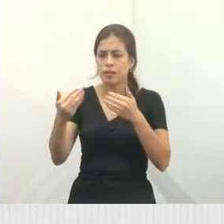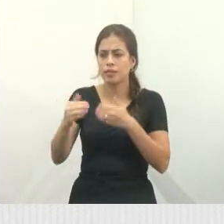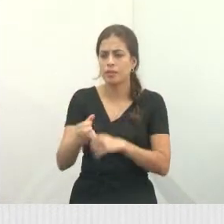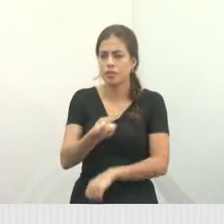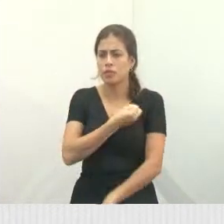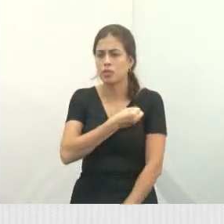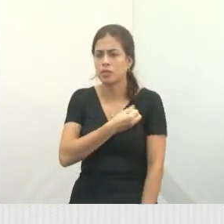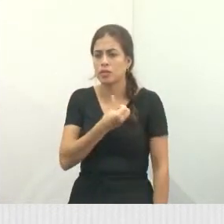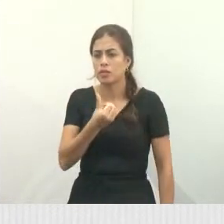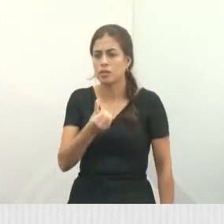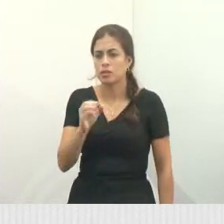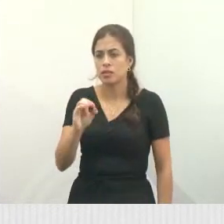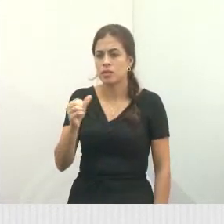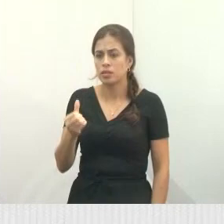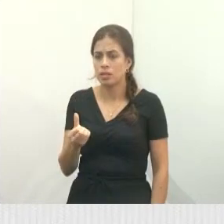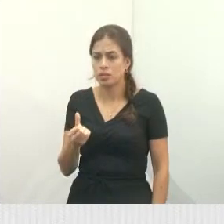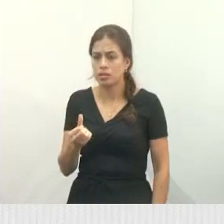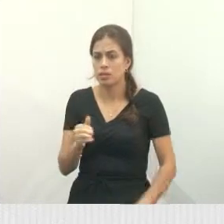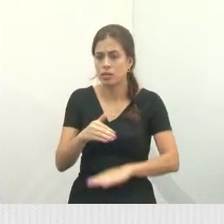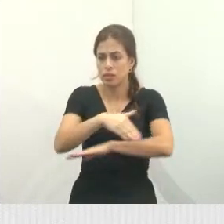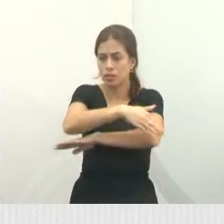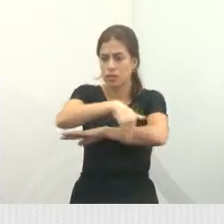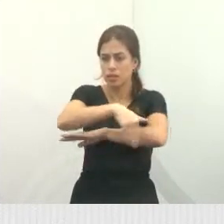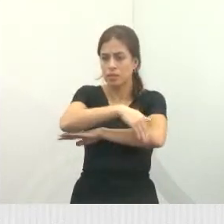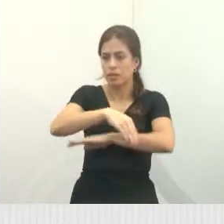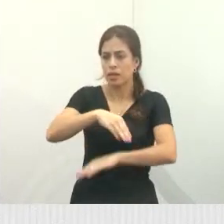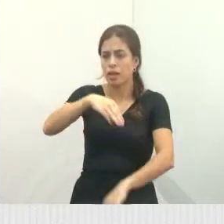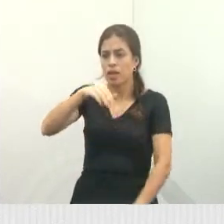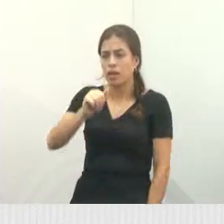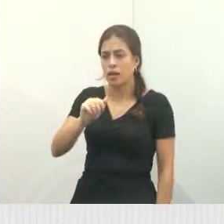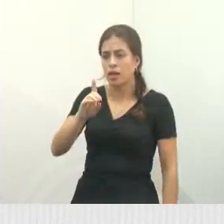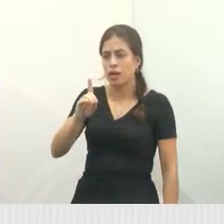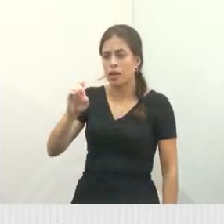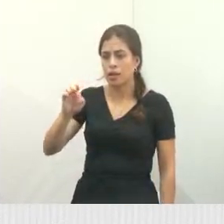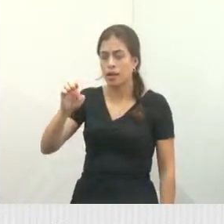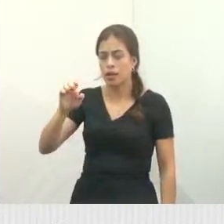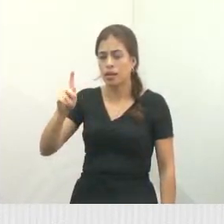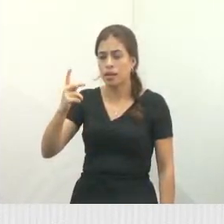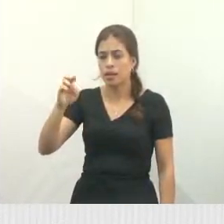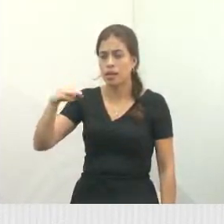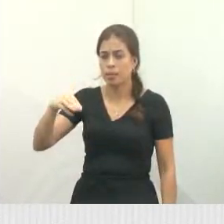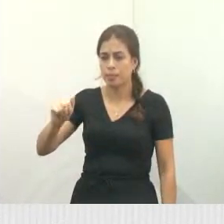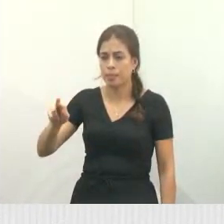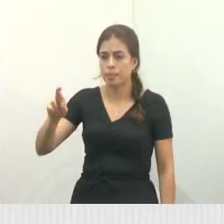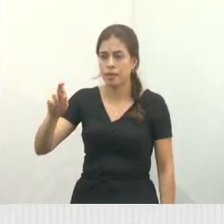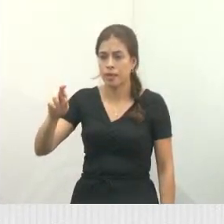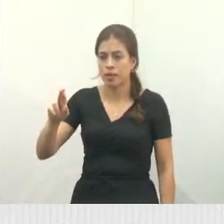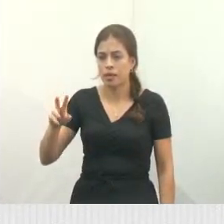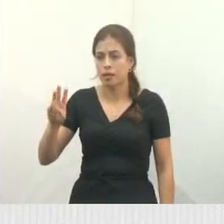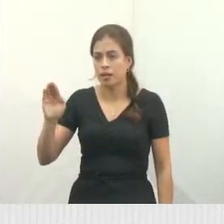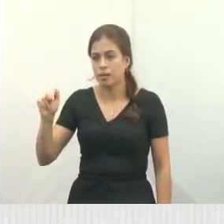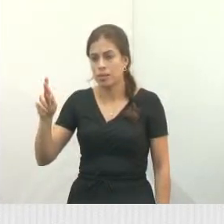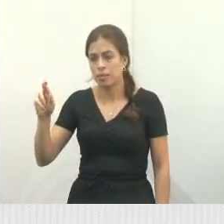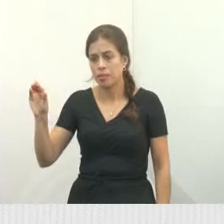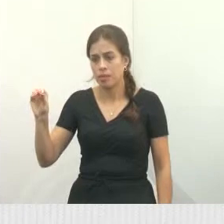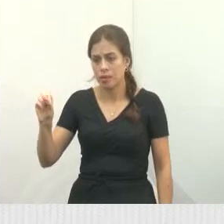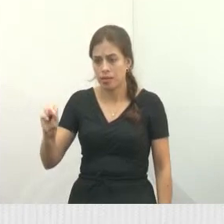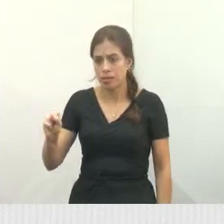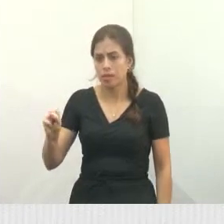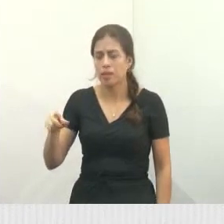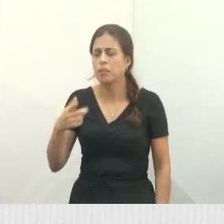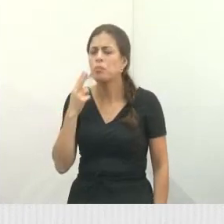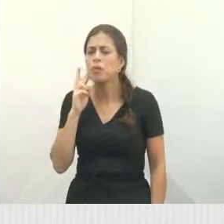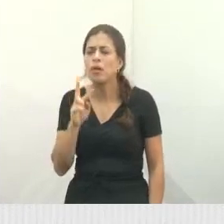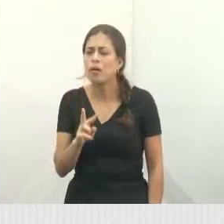Pastor, entupiram a ABL com cimento. A guia chapéu, tamparam a guia chapéu. Então, a gente vai mandar documento. A água não entra.